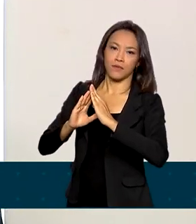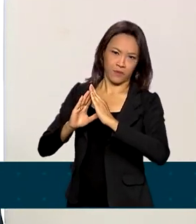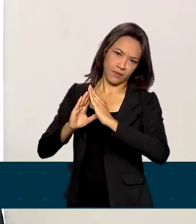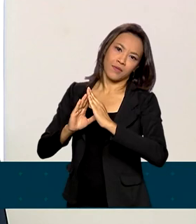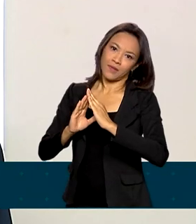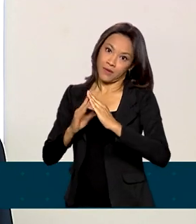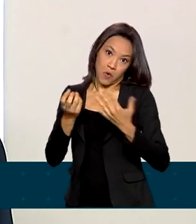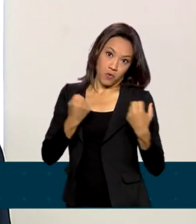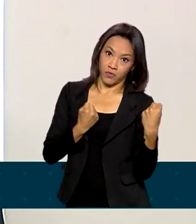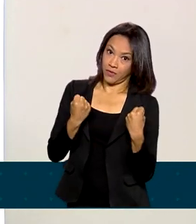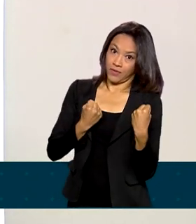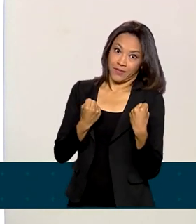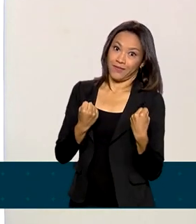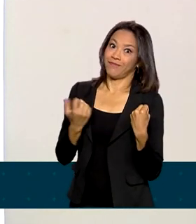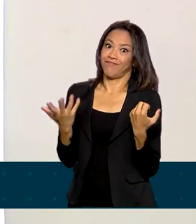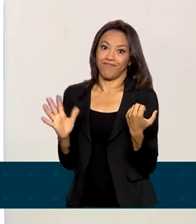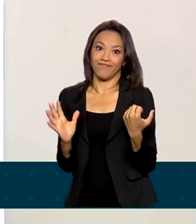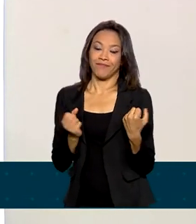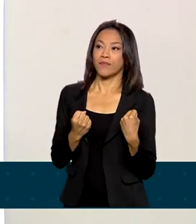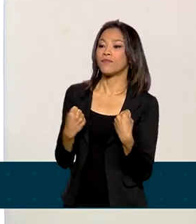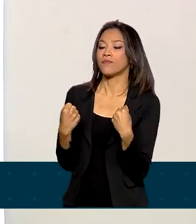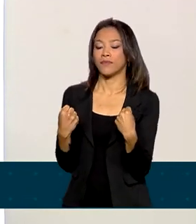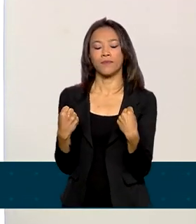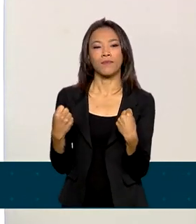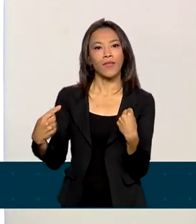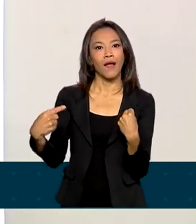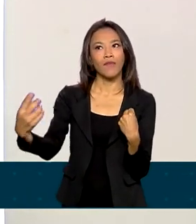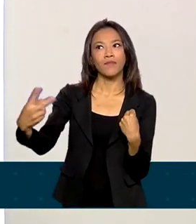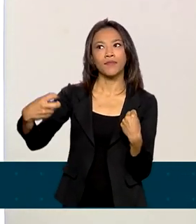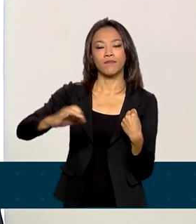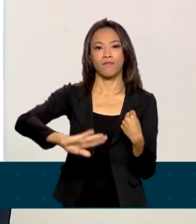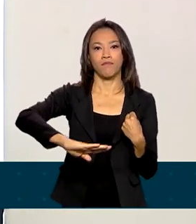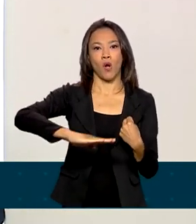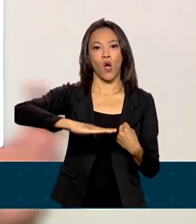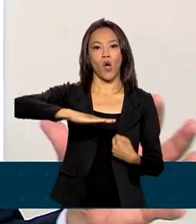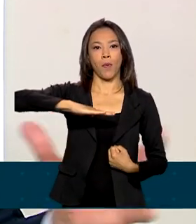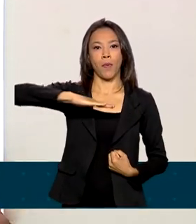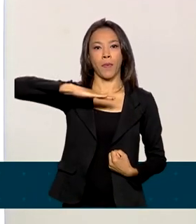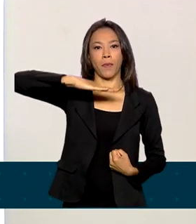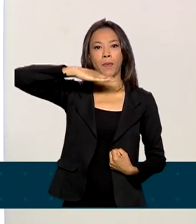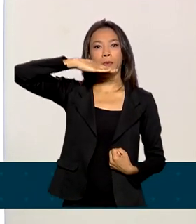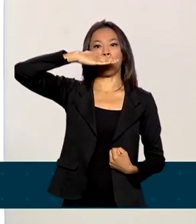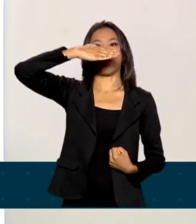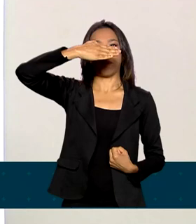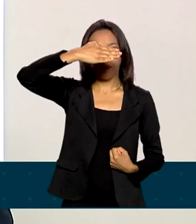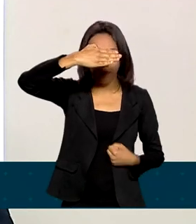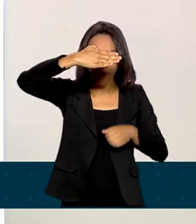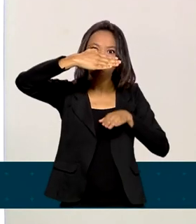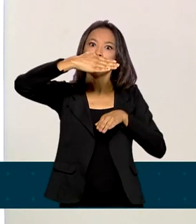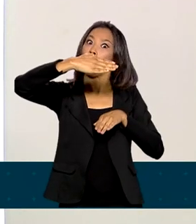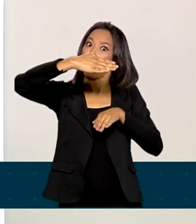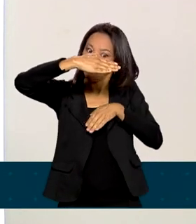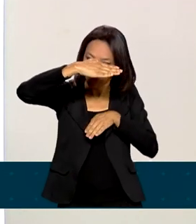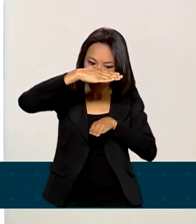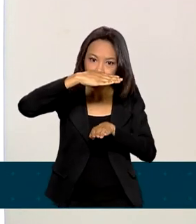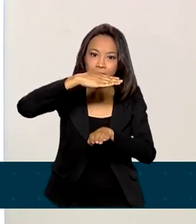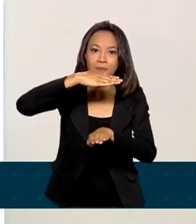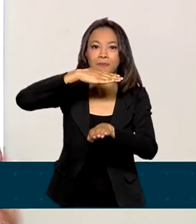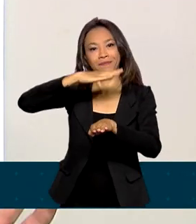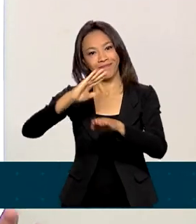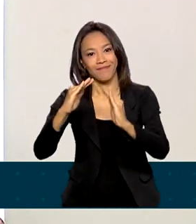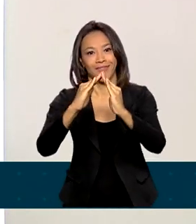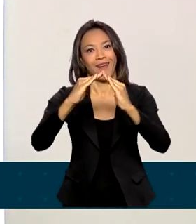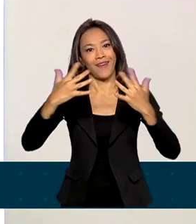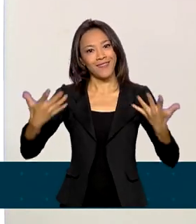dirigido ou não, automaticamente a garagem saberá disso e levantará a porta ou abrirá os portões para a chegada do carro,